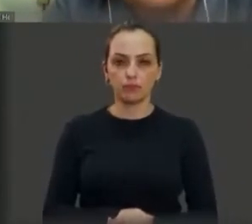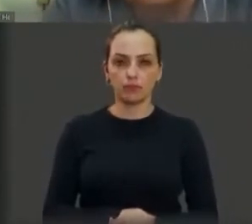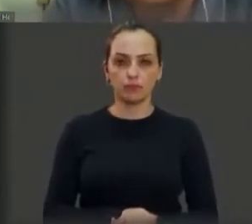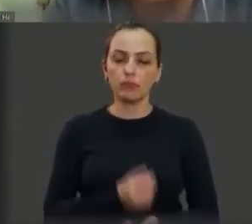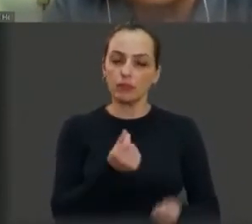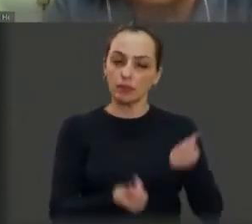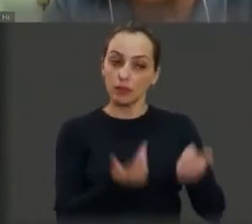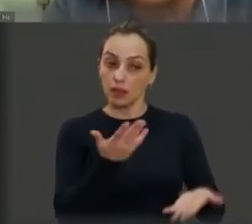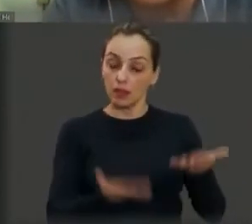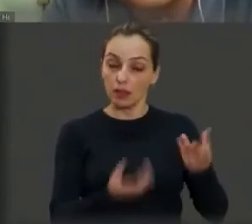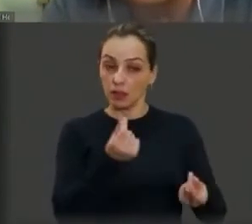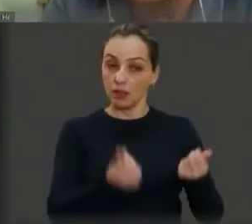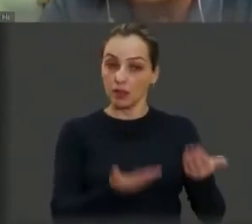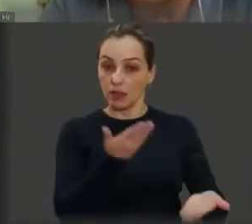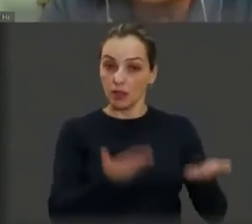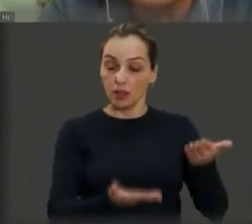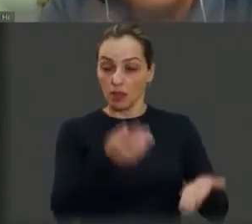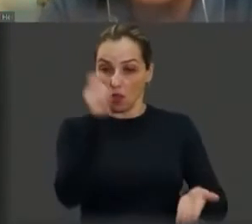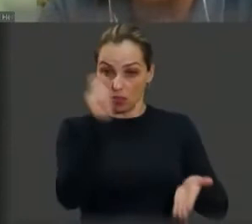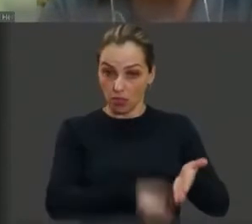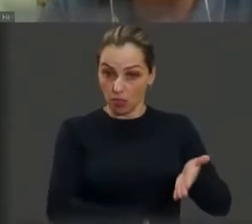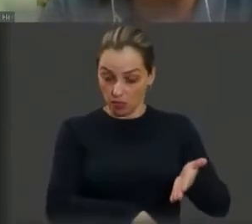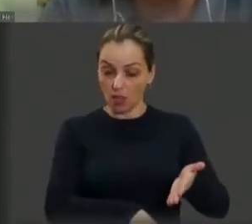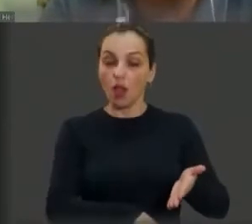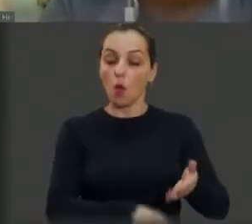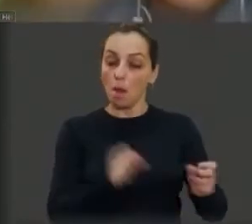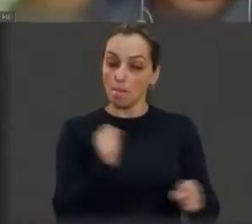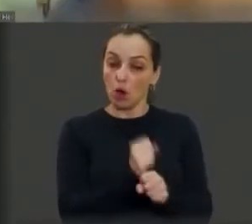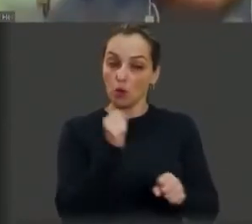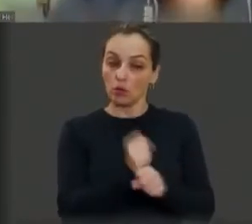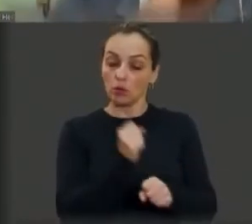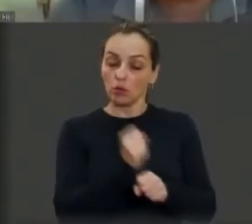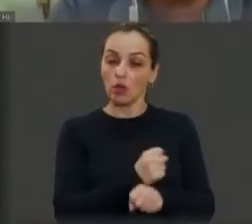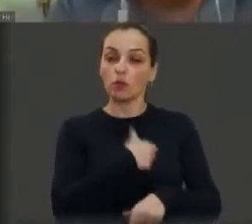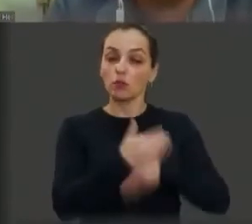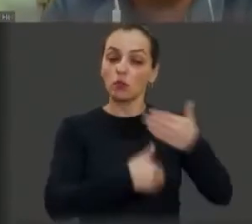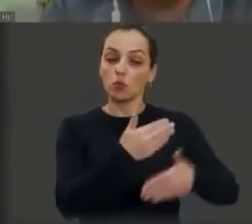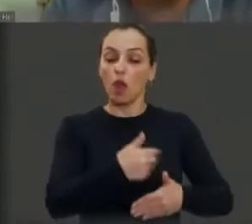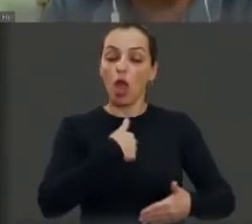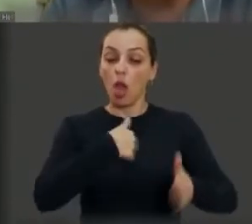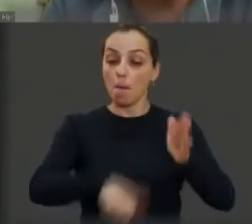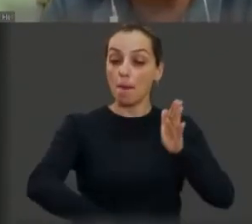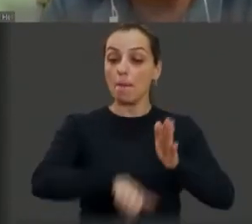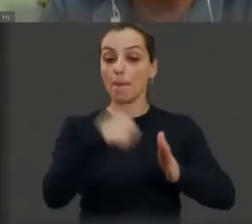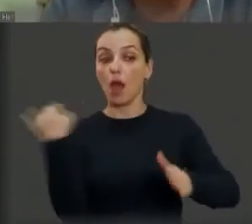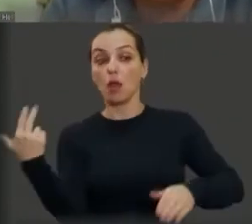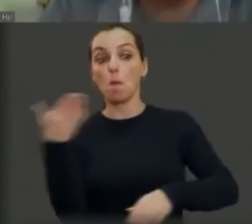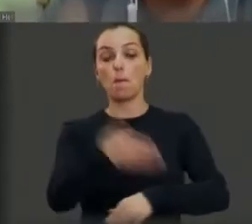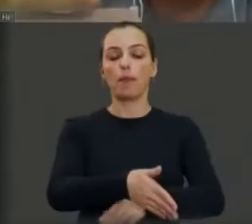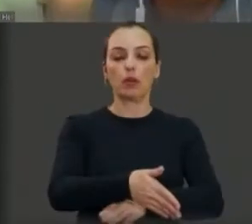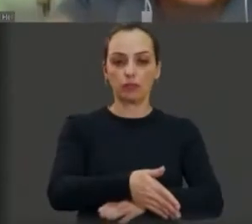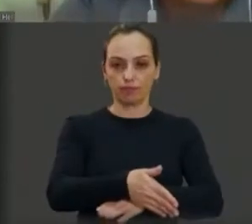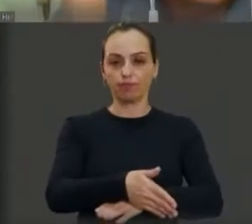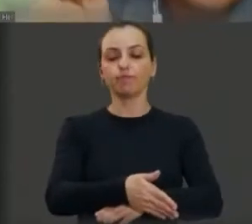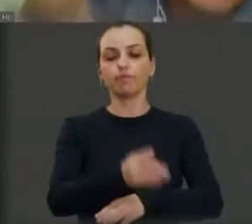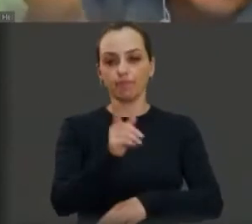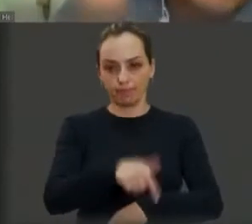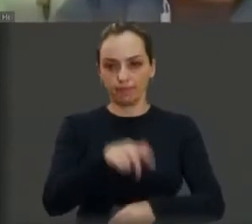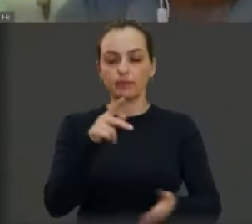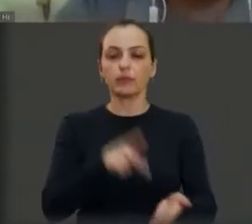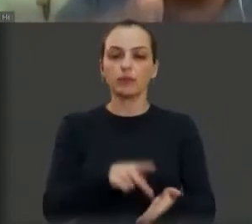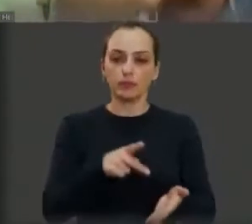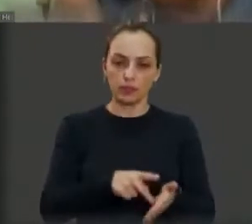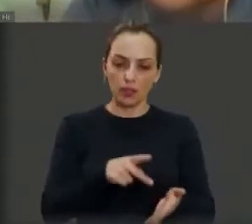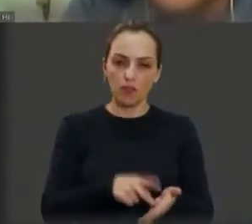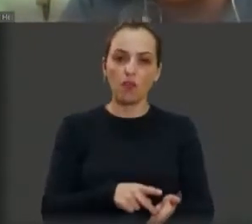a licitação, né, a assinatura da ordem de serviço, quero ser o primeiro a estar lá, presidente. Aí sim, como vocês